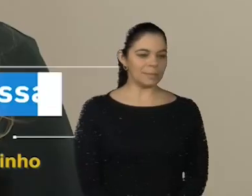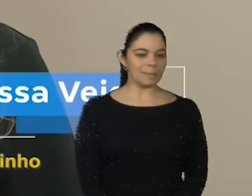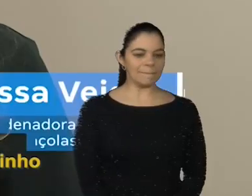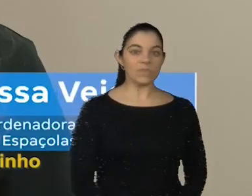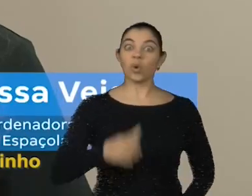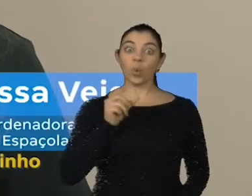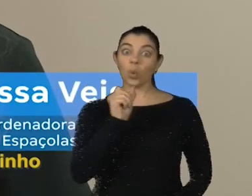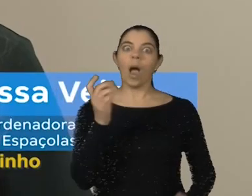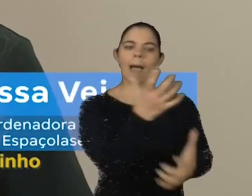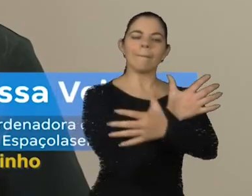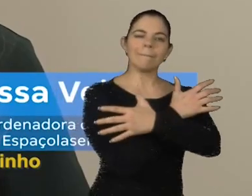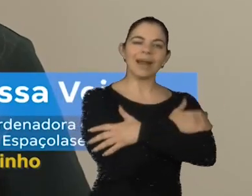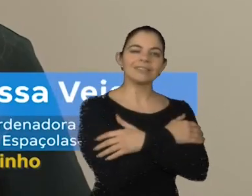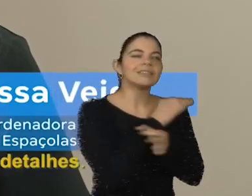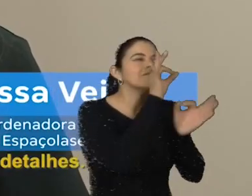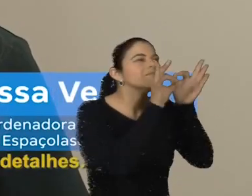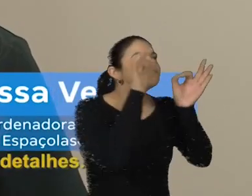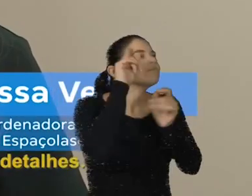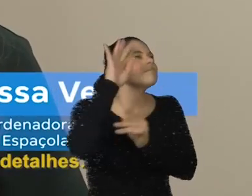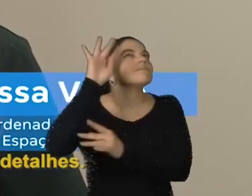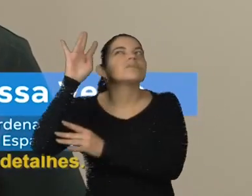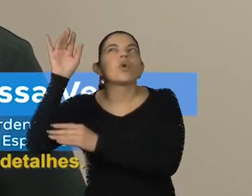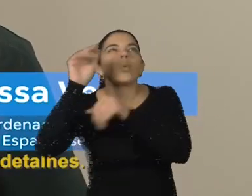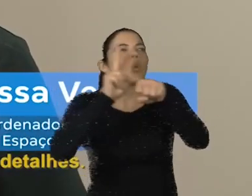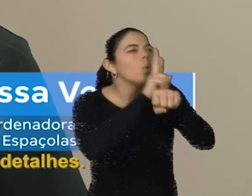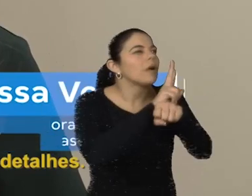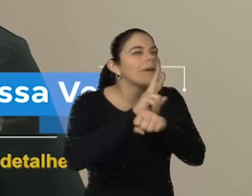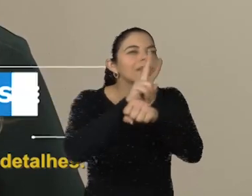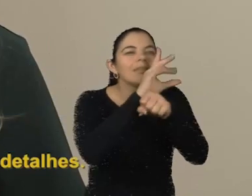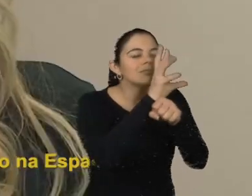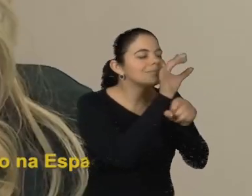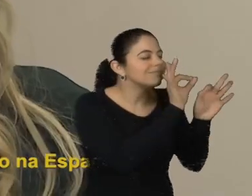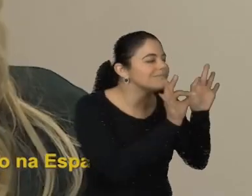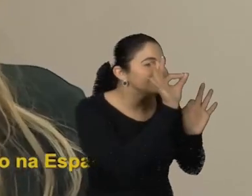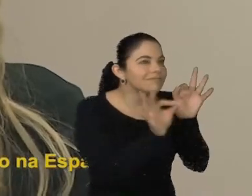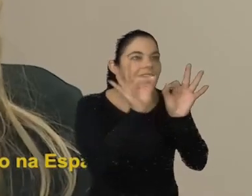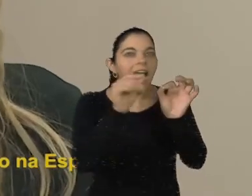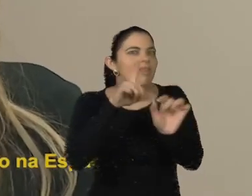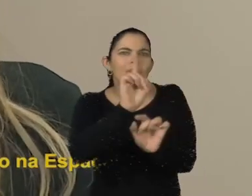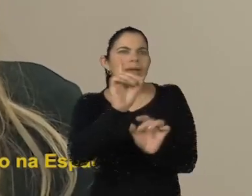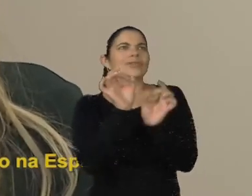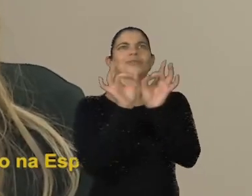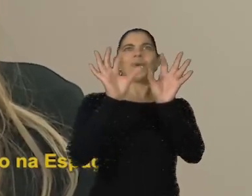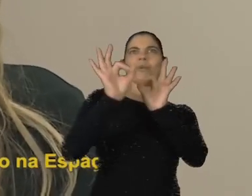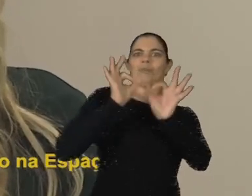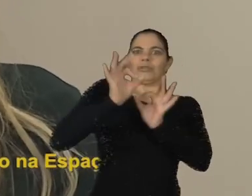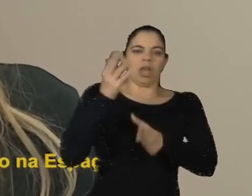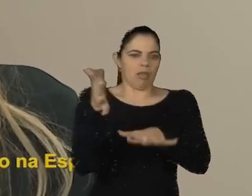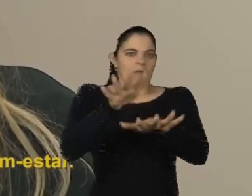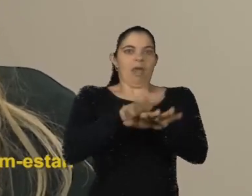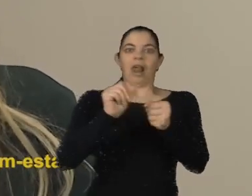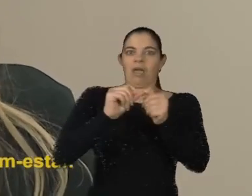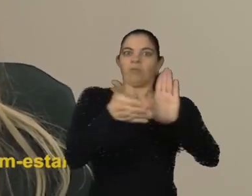O Abraça foi desenhado com todo o carinho, todo o cuidado possível, em todos os detalhes. Não é só um projeto de inclusão. Nosso propósito no